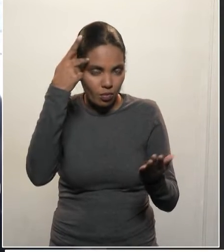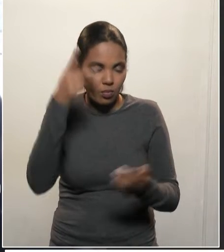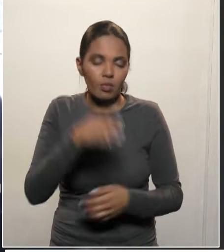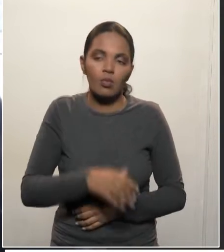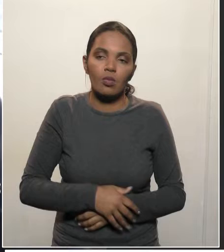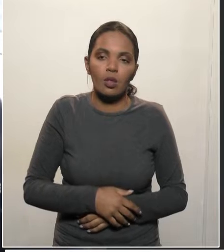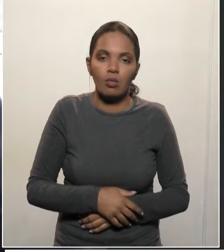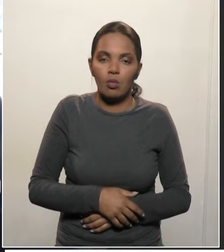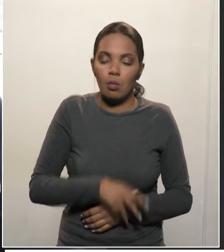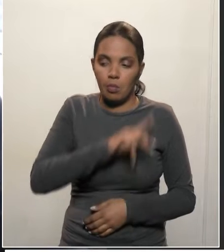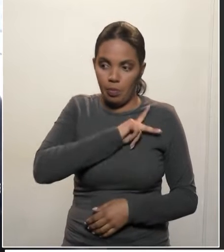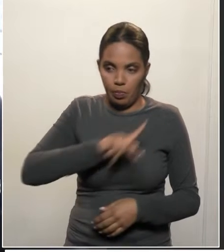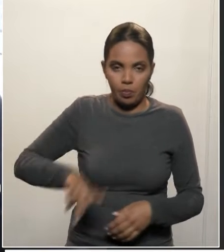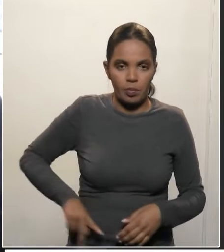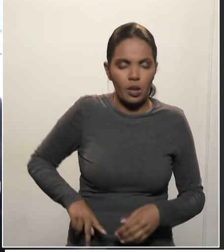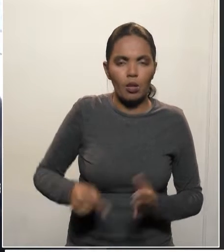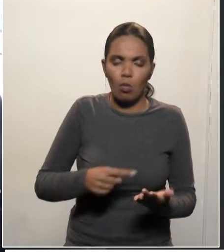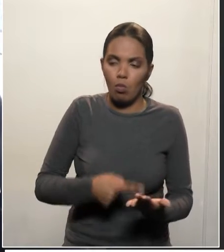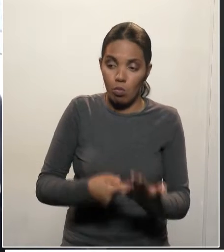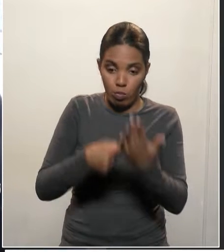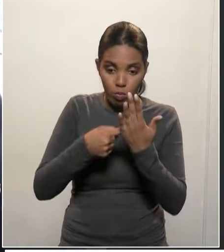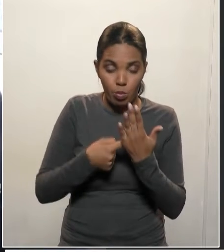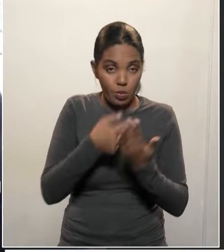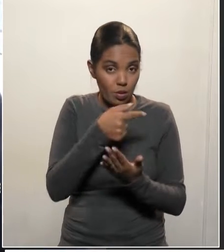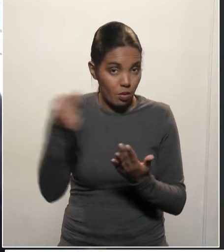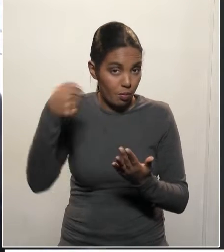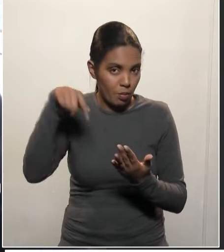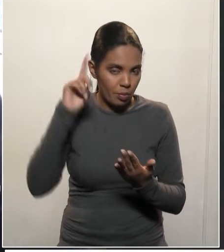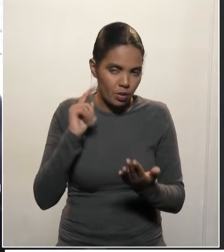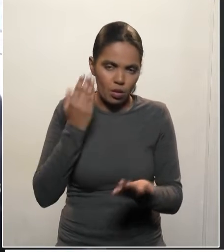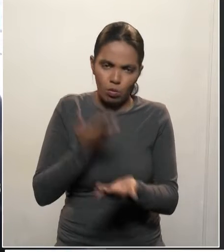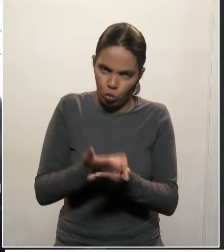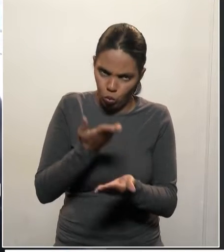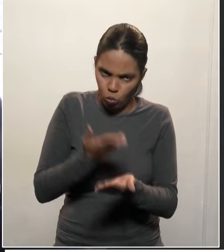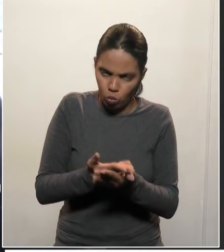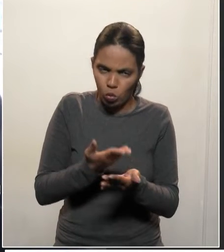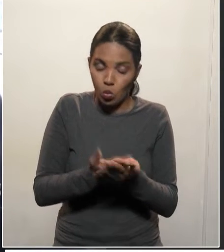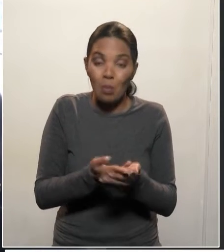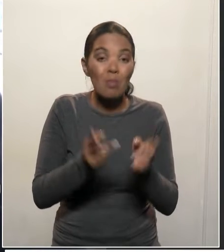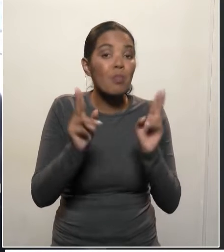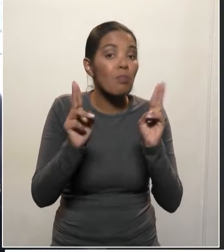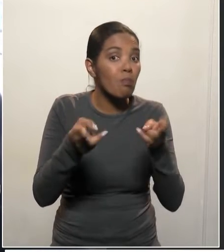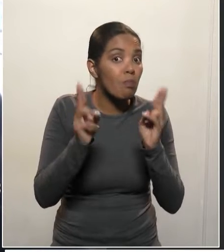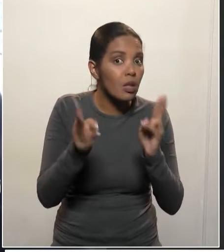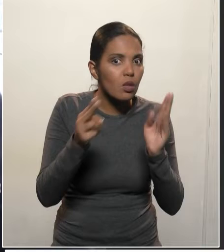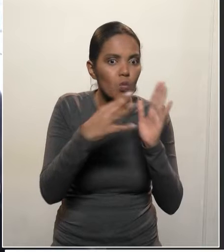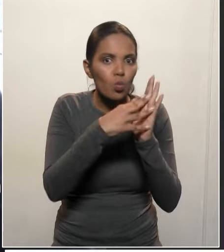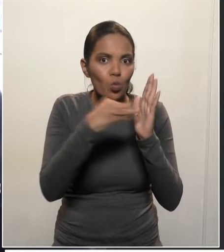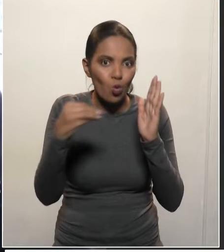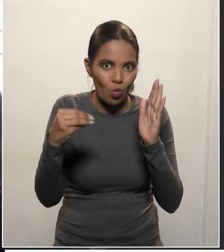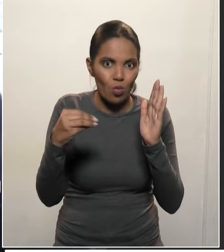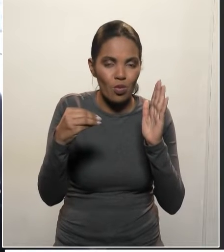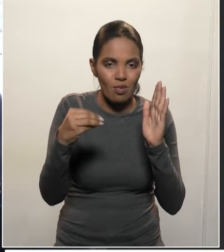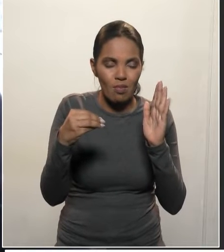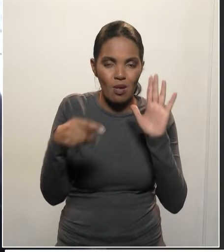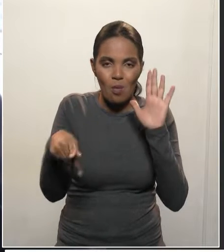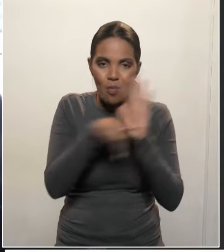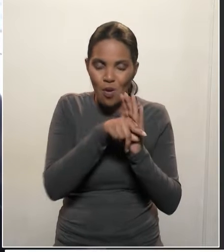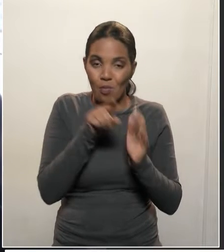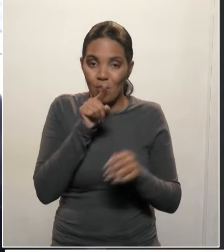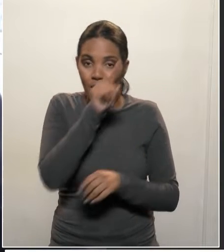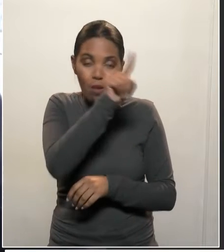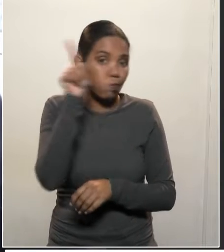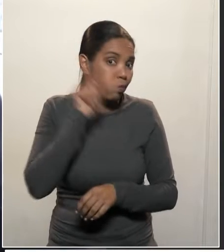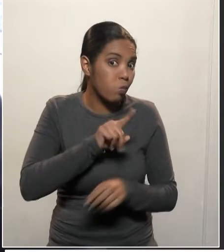Demar Traiano, publicou, na semana passada, um estudo, baseado nos mesmos critérios que ele